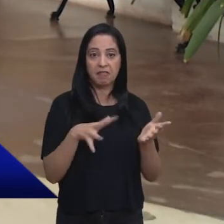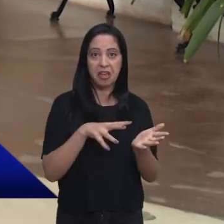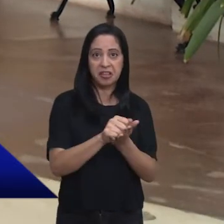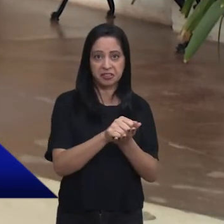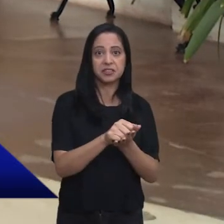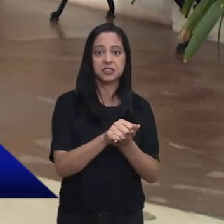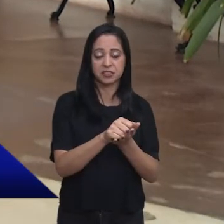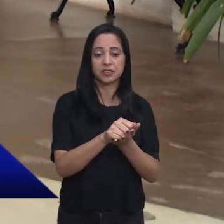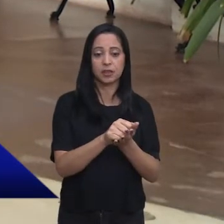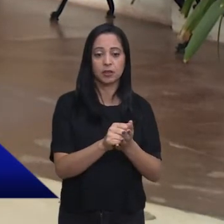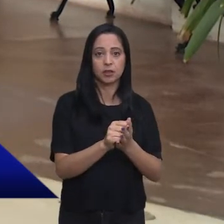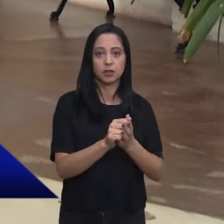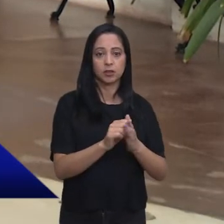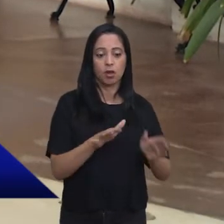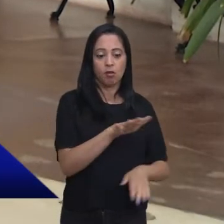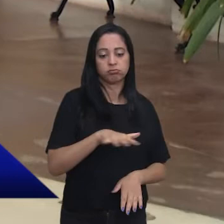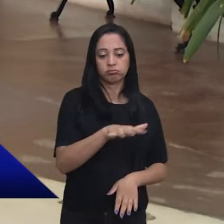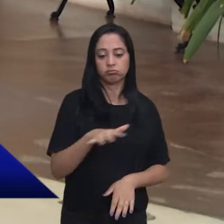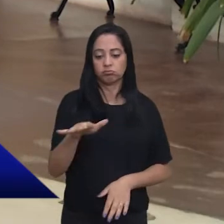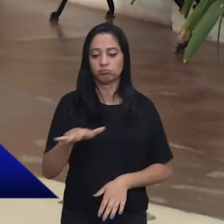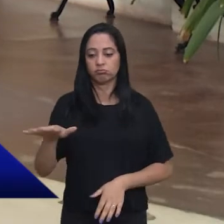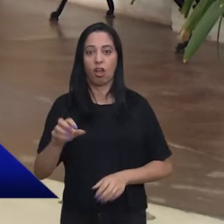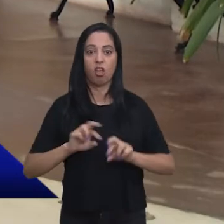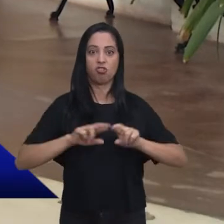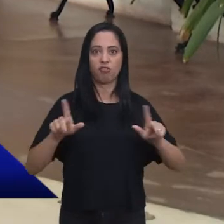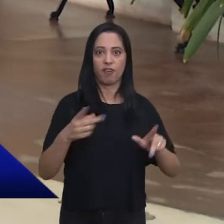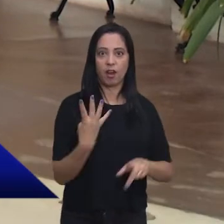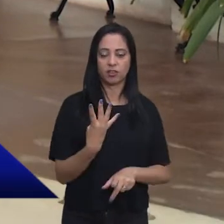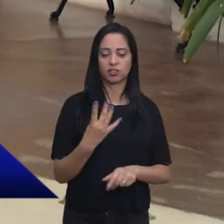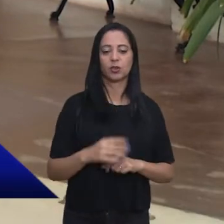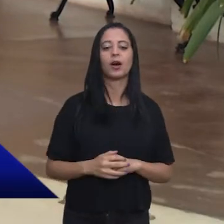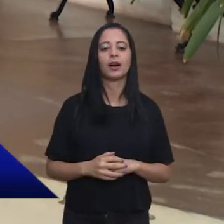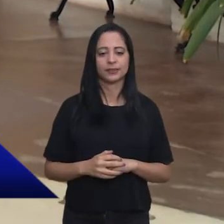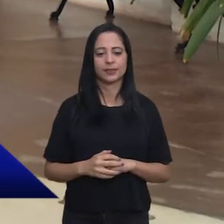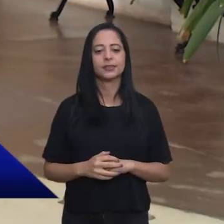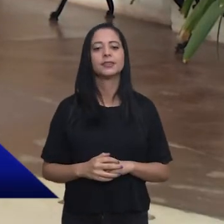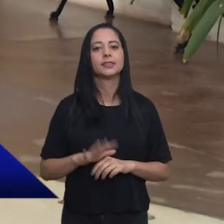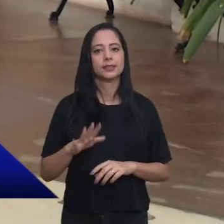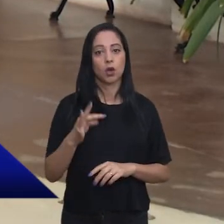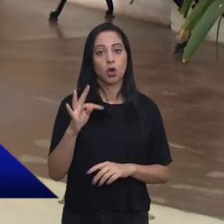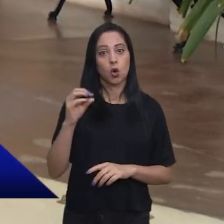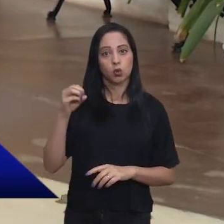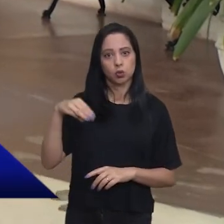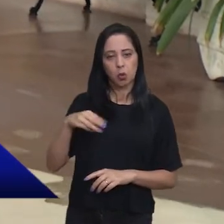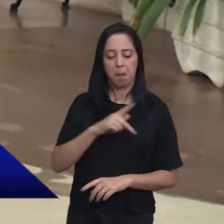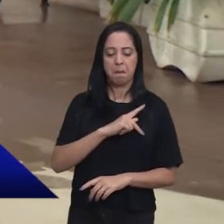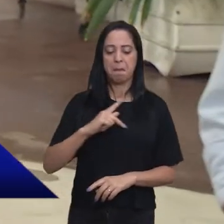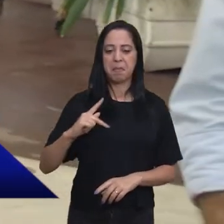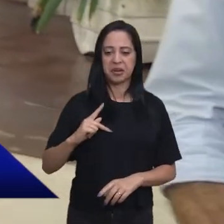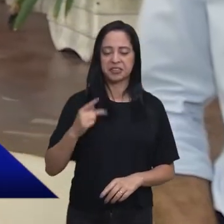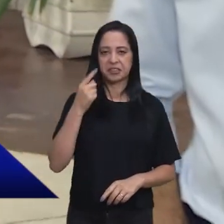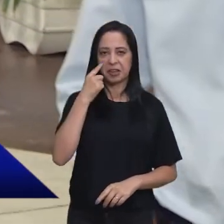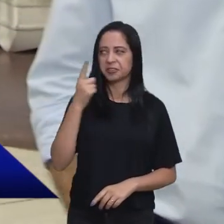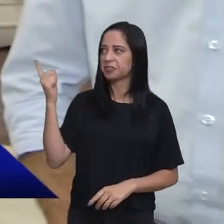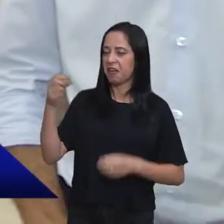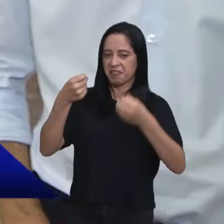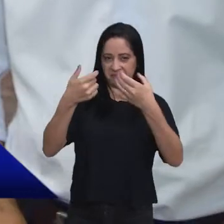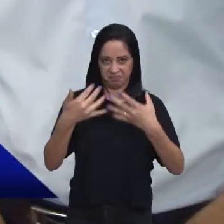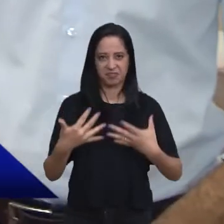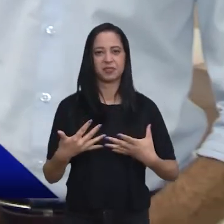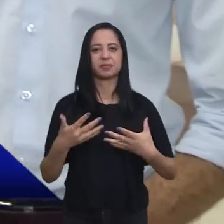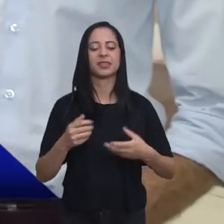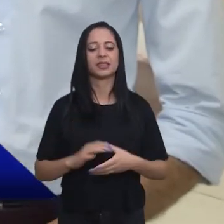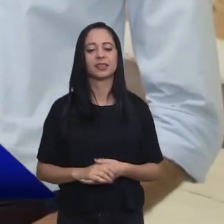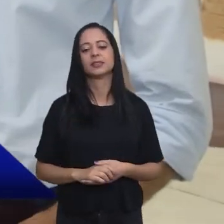Cultura. E é em quatro áreas diferentes. Para falar das oportunidades, aí para o pessoal participar, o Tom Freitas, presidente da Fundação, vai esclarecer as